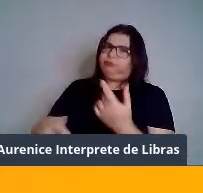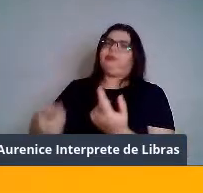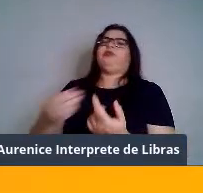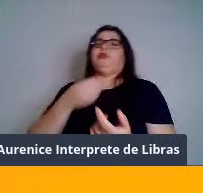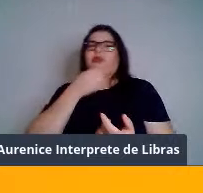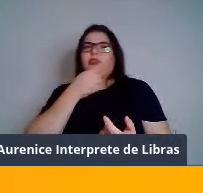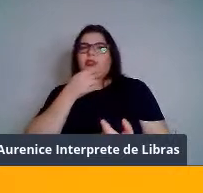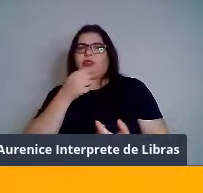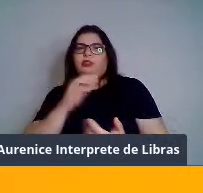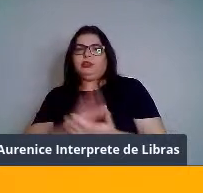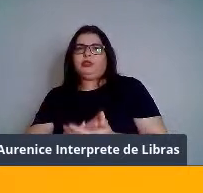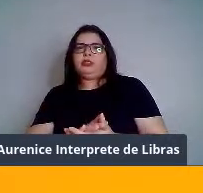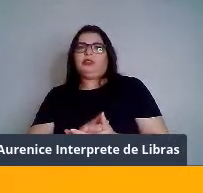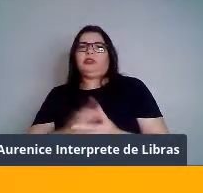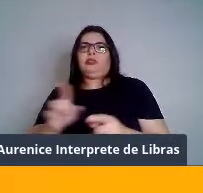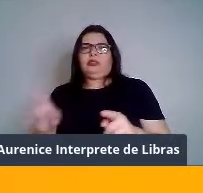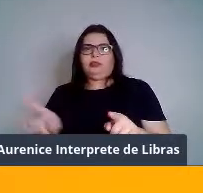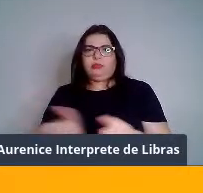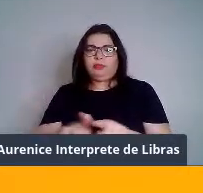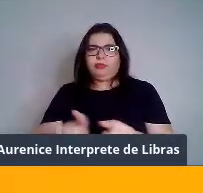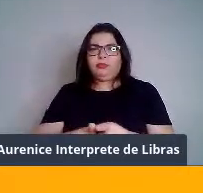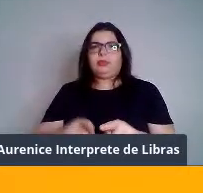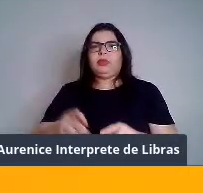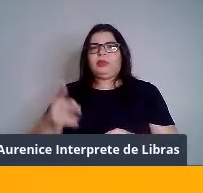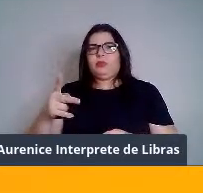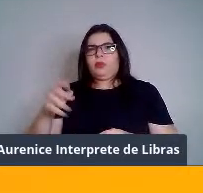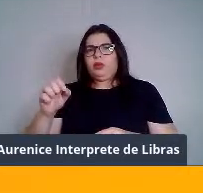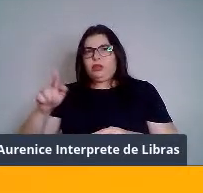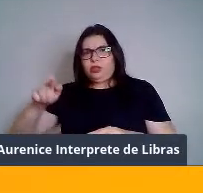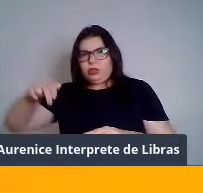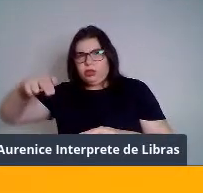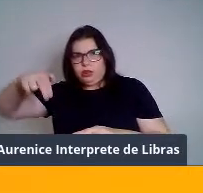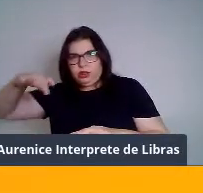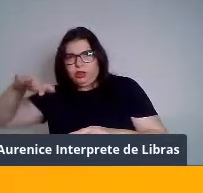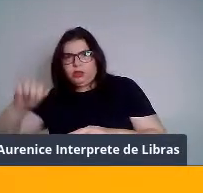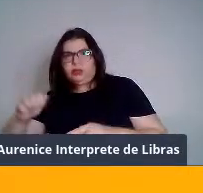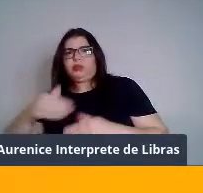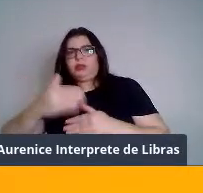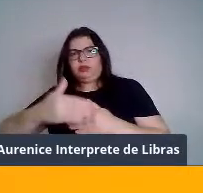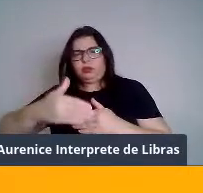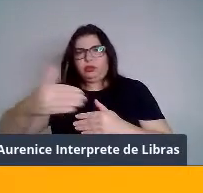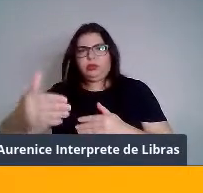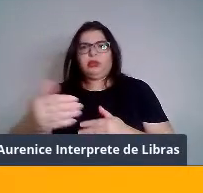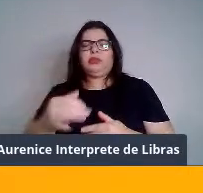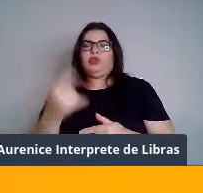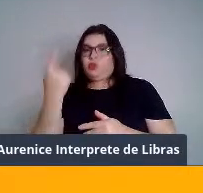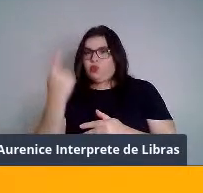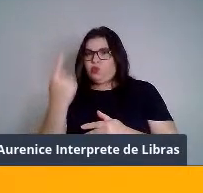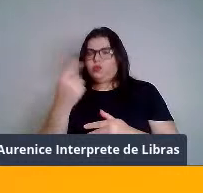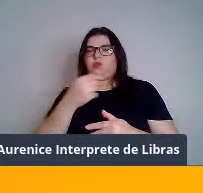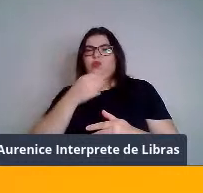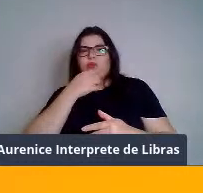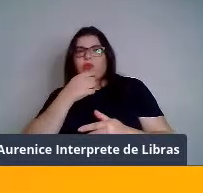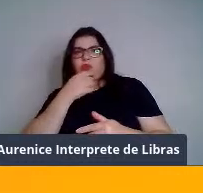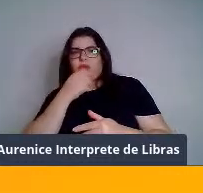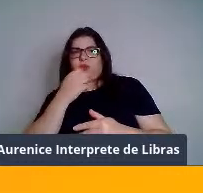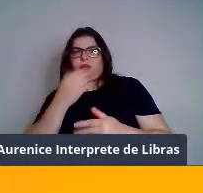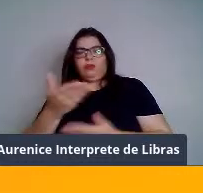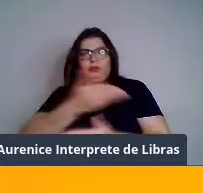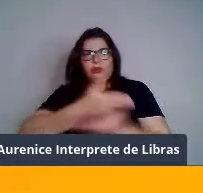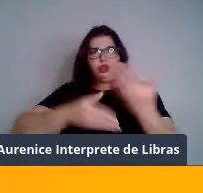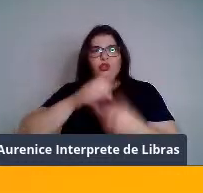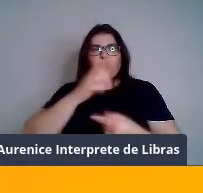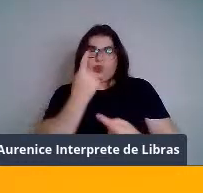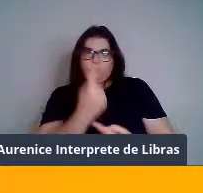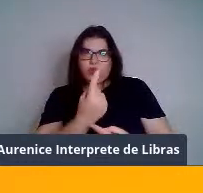sequencial, né? Por exemplo, mesmo um macho interagindo só com uma fêmea por vez, ele espera essa fêmea sair do